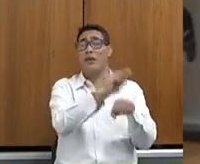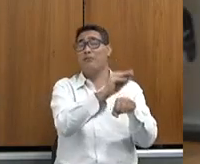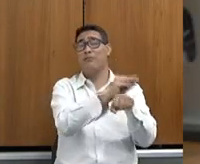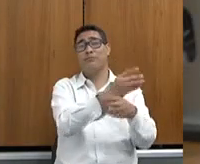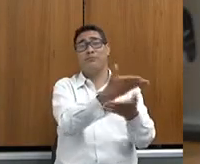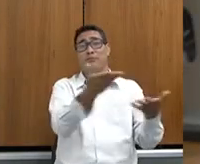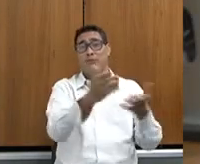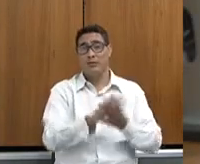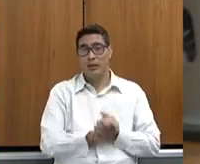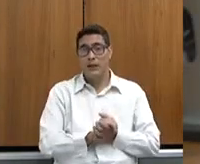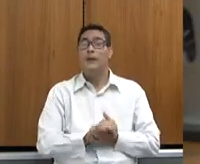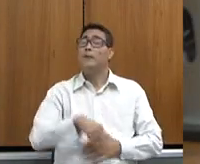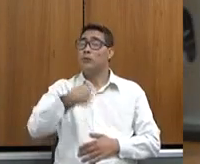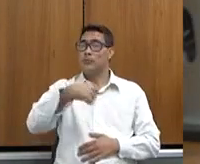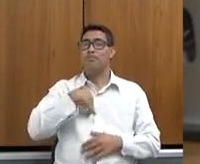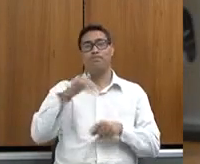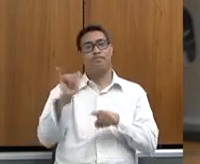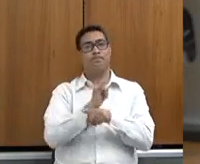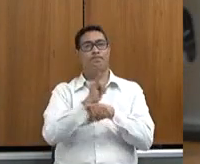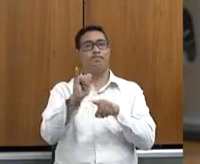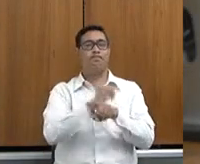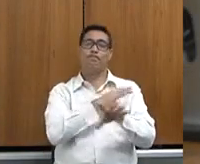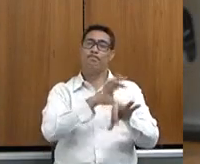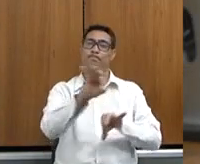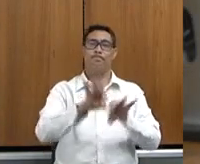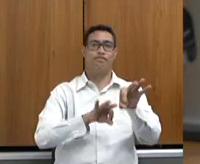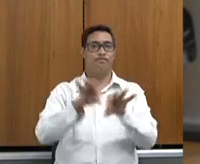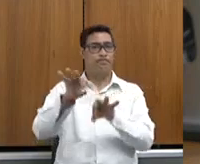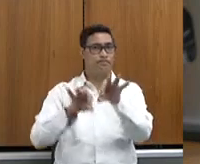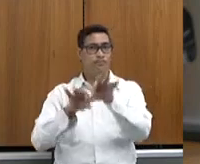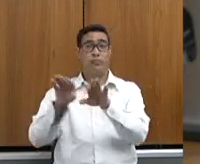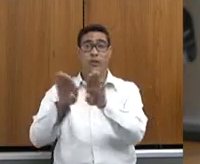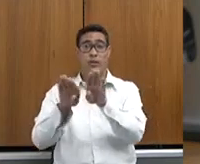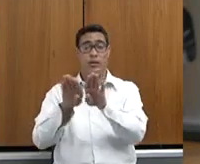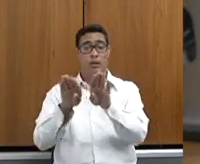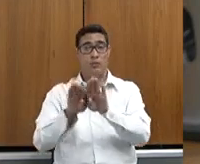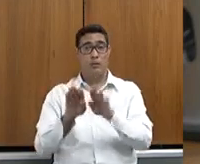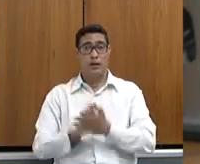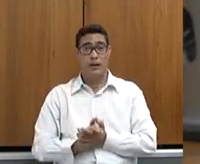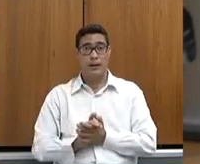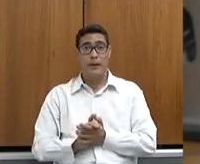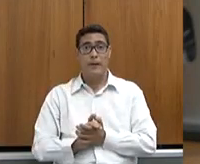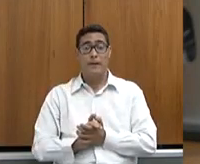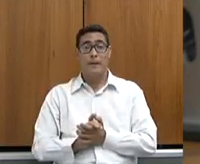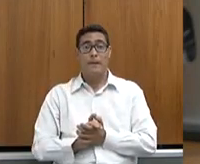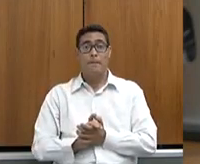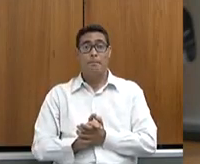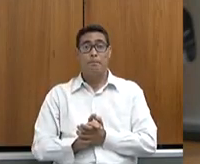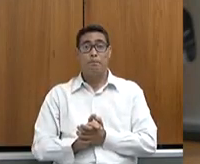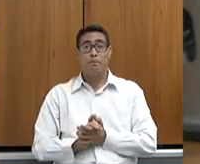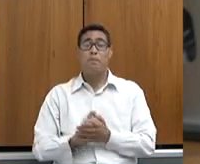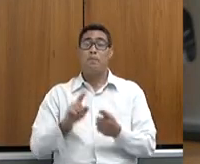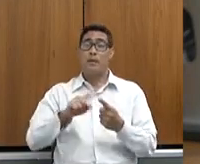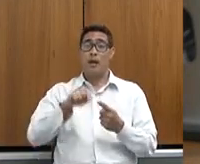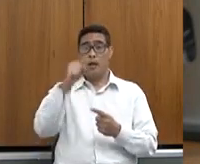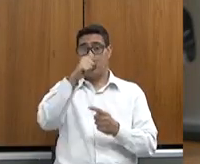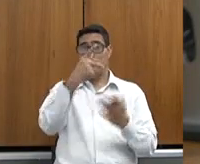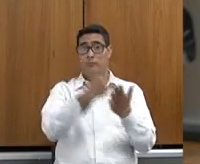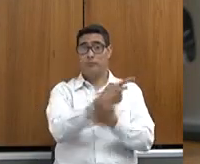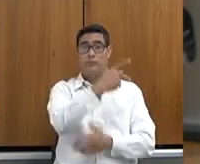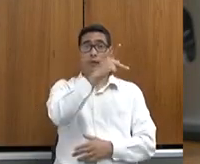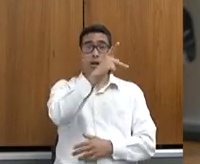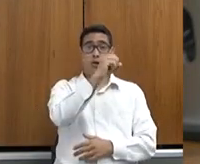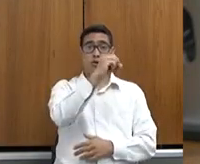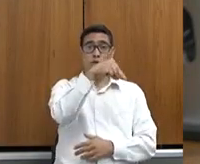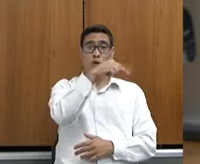ter estratégia neste rumo também. E agora, sabe, Itália, a Beatriz levantou a questão de Ponte Nova, viu, Itália?